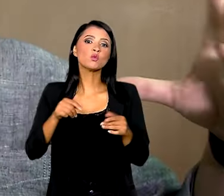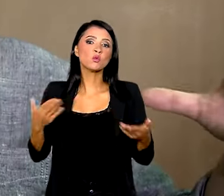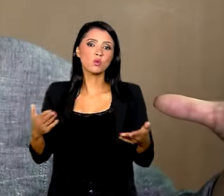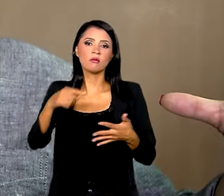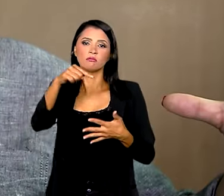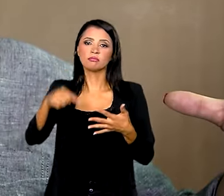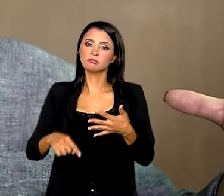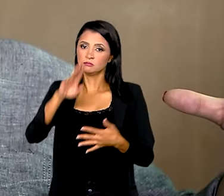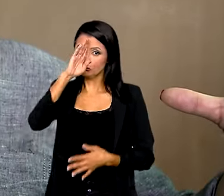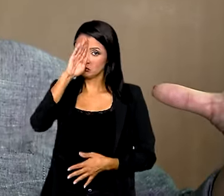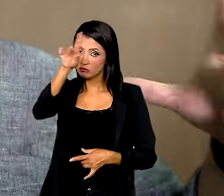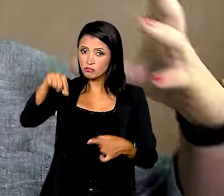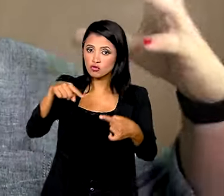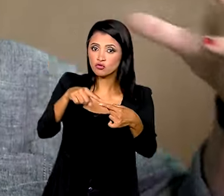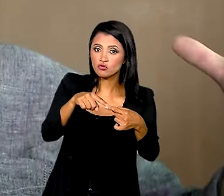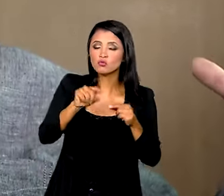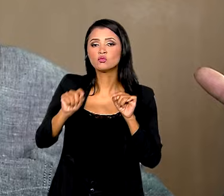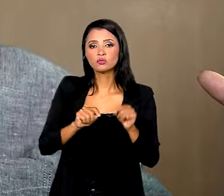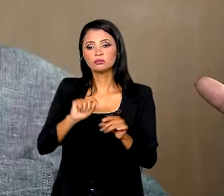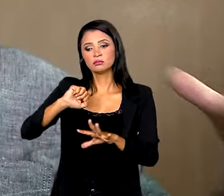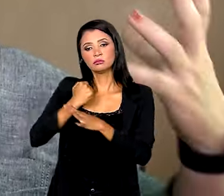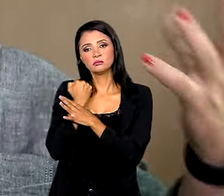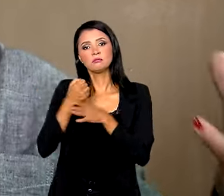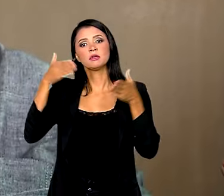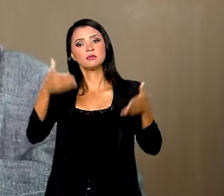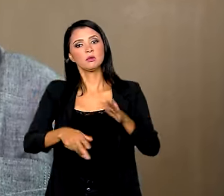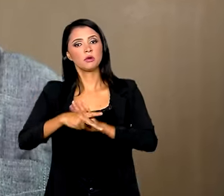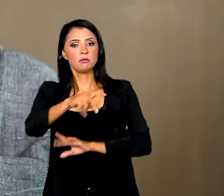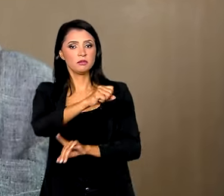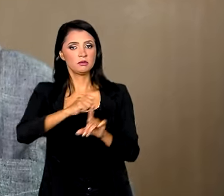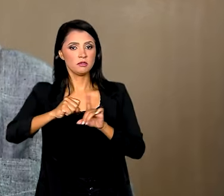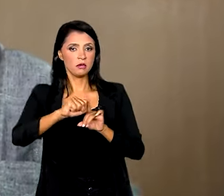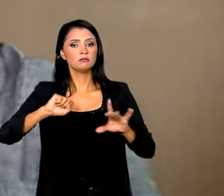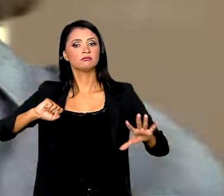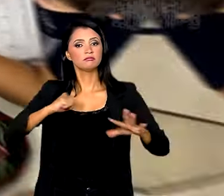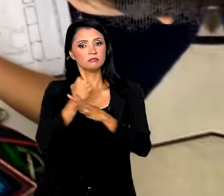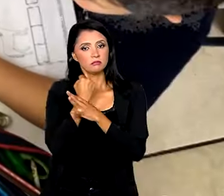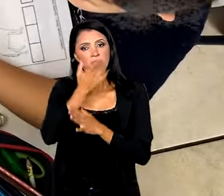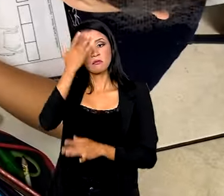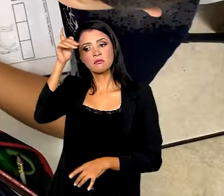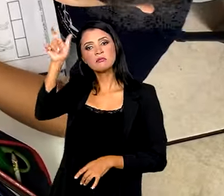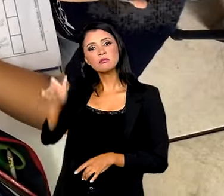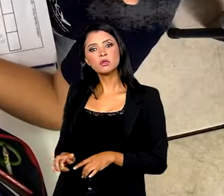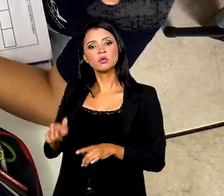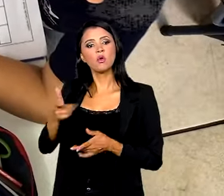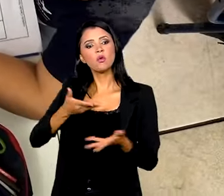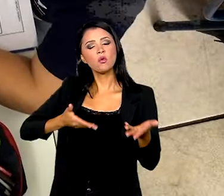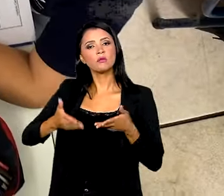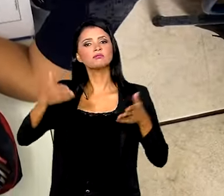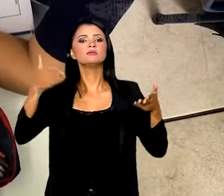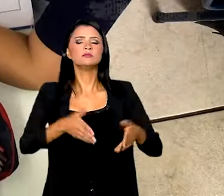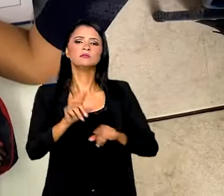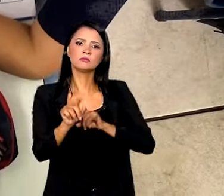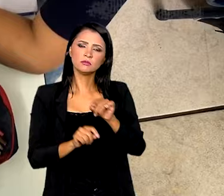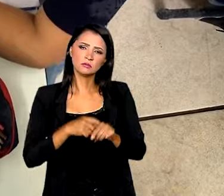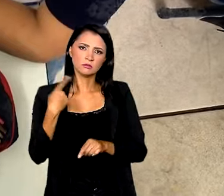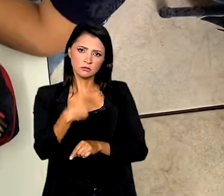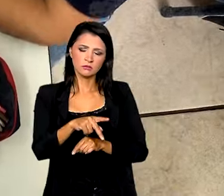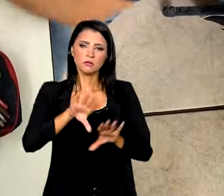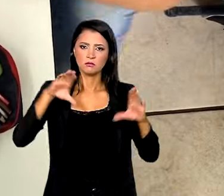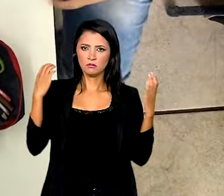isso tem como principal objetivo garantir a participação social, garantir que os sujeitos